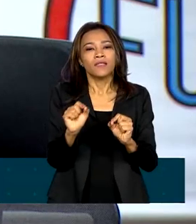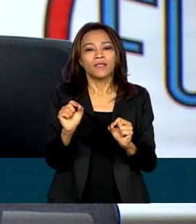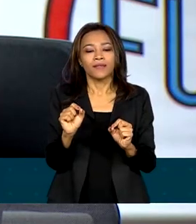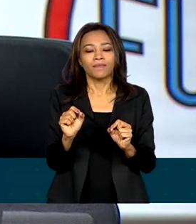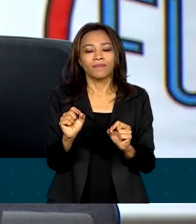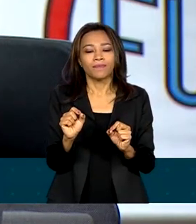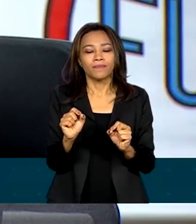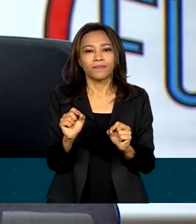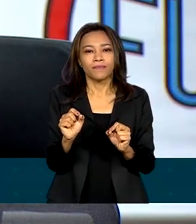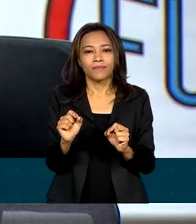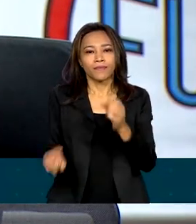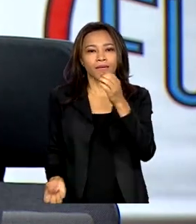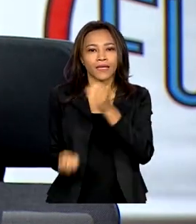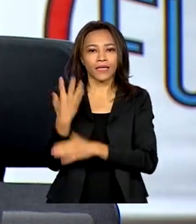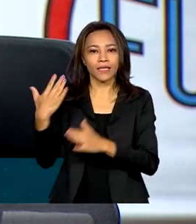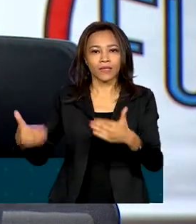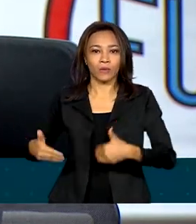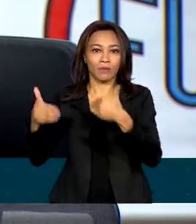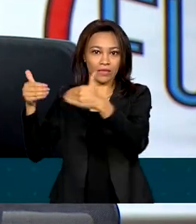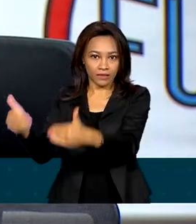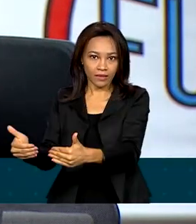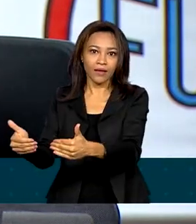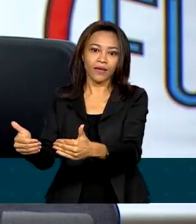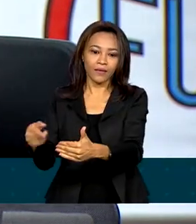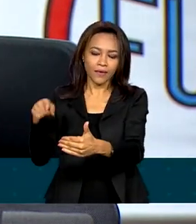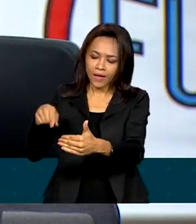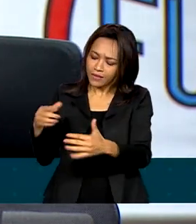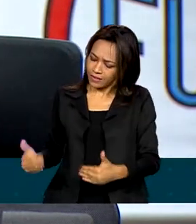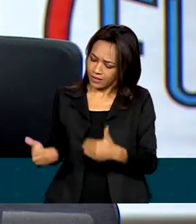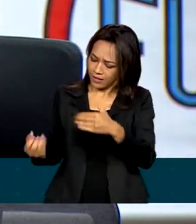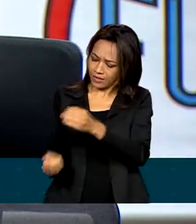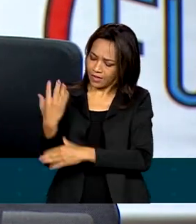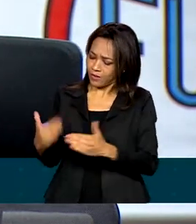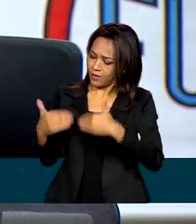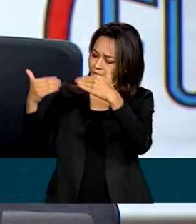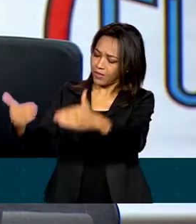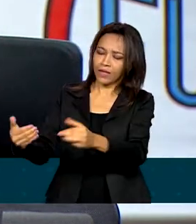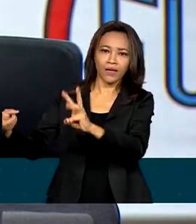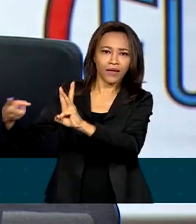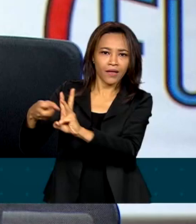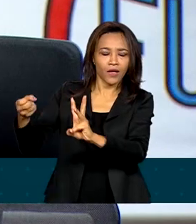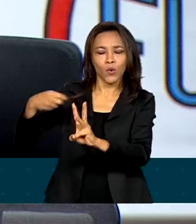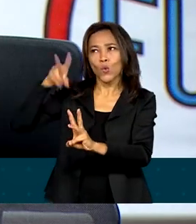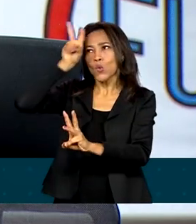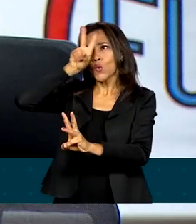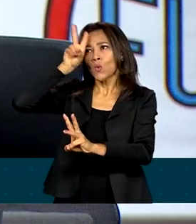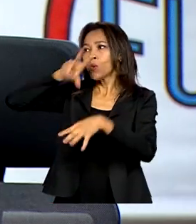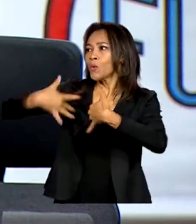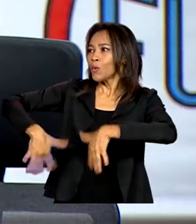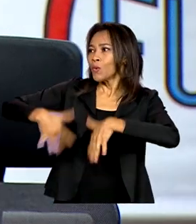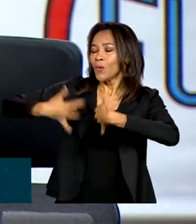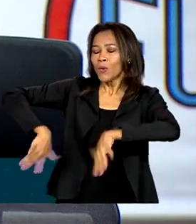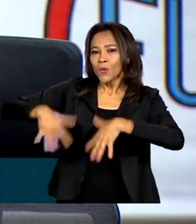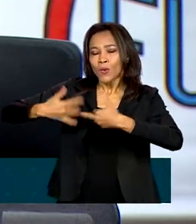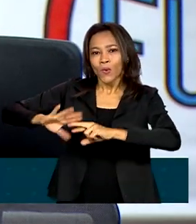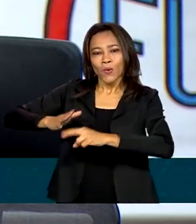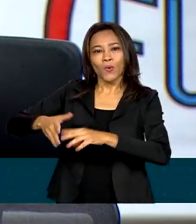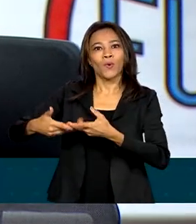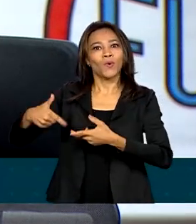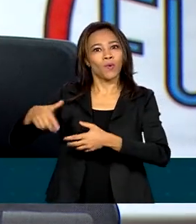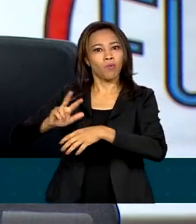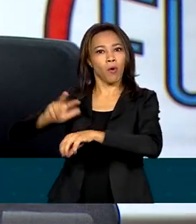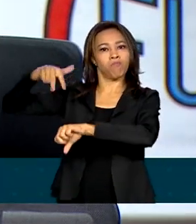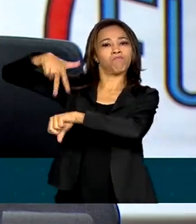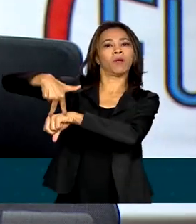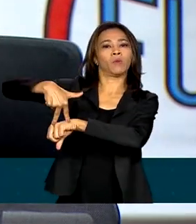A criação do Ministério é uma criação realmente histórica para esse protagonismo dos povos